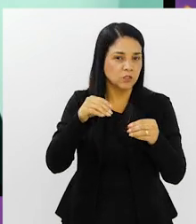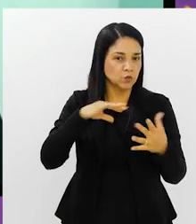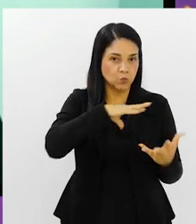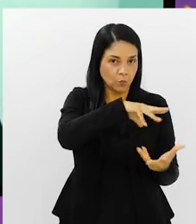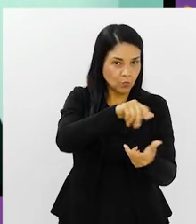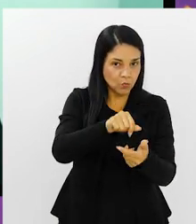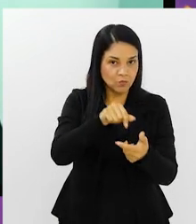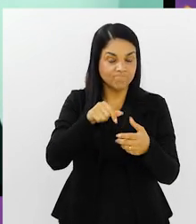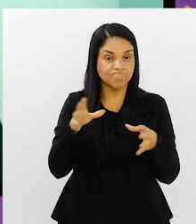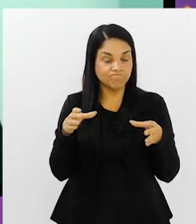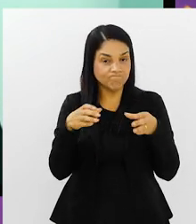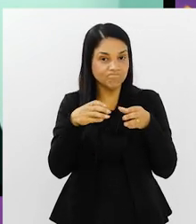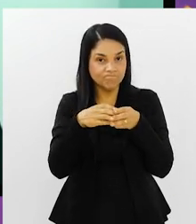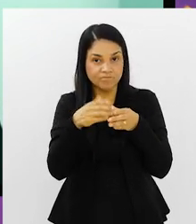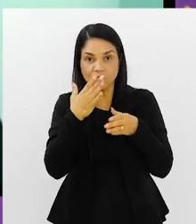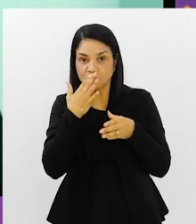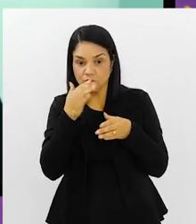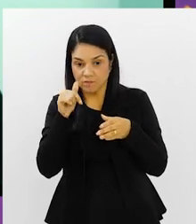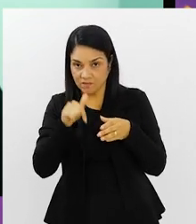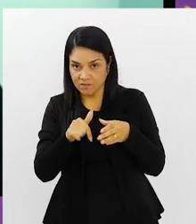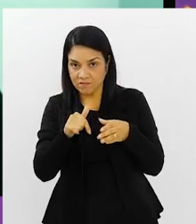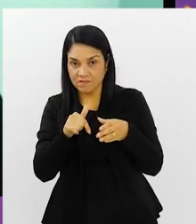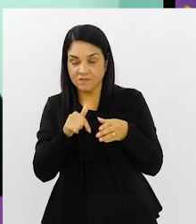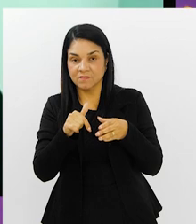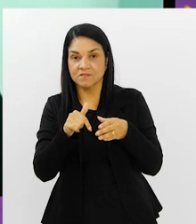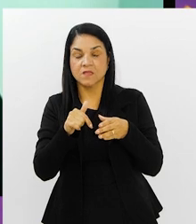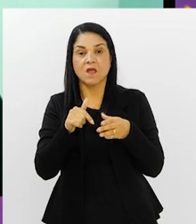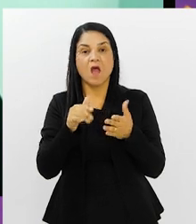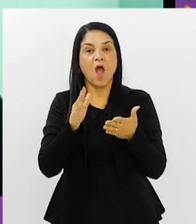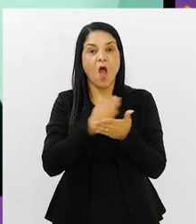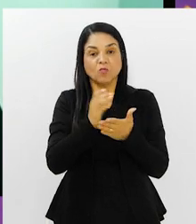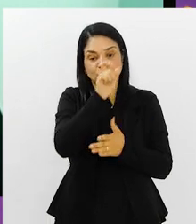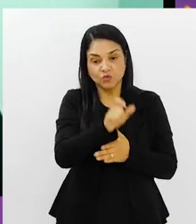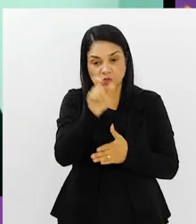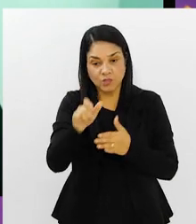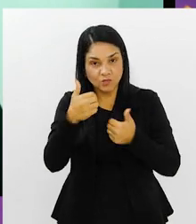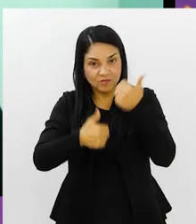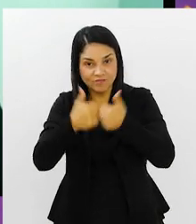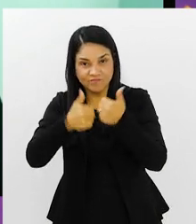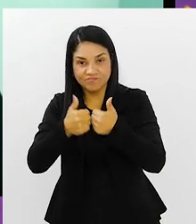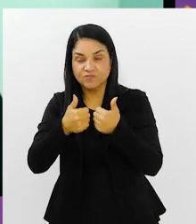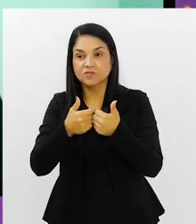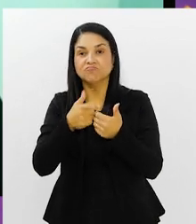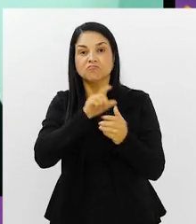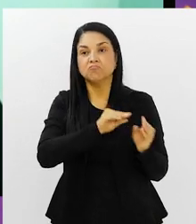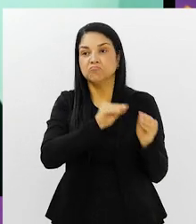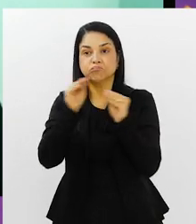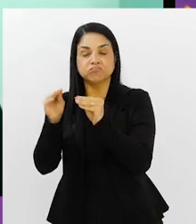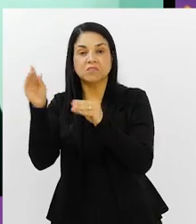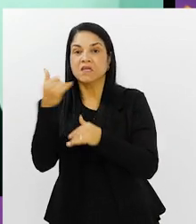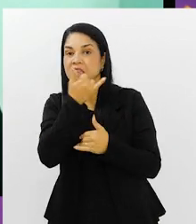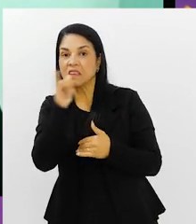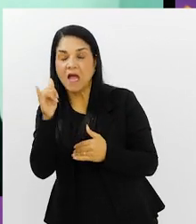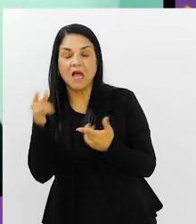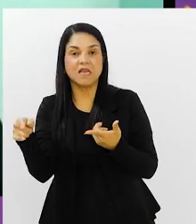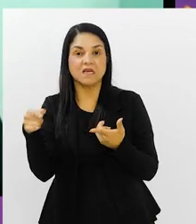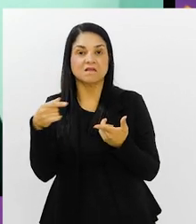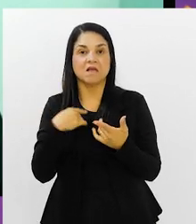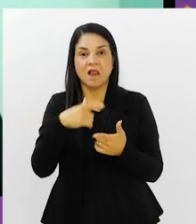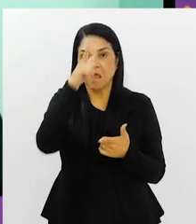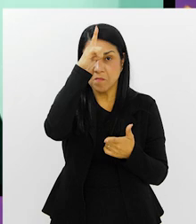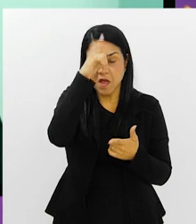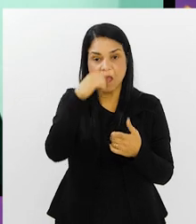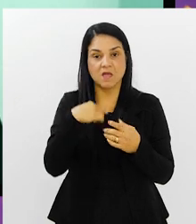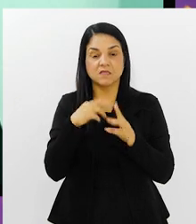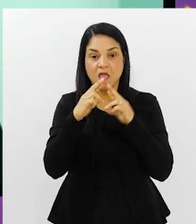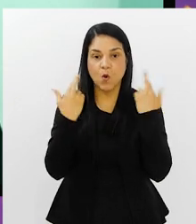elas, mas quando você pega a seleção brasileira, onde alguns jogam na Espanha, outros na Itália, outros na Alemanha e tudo mais, e se reúne